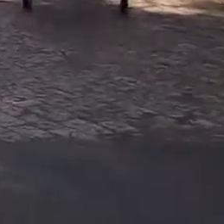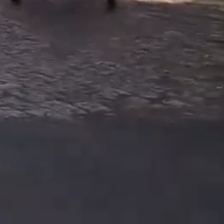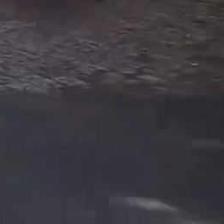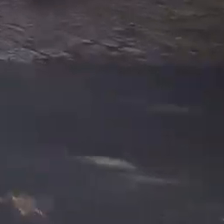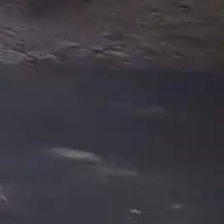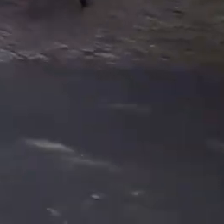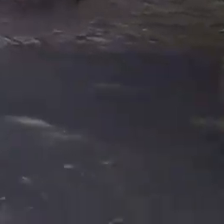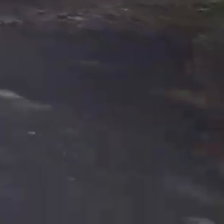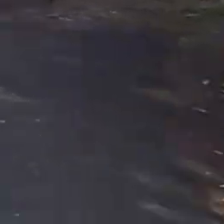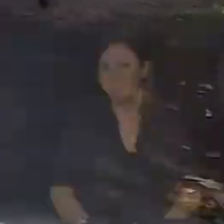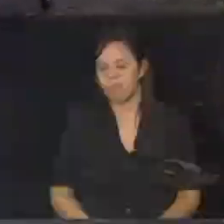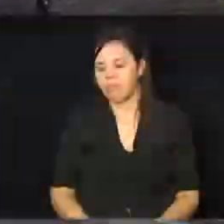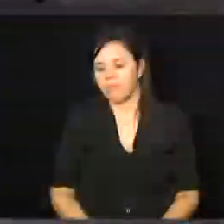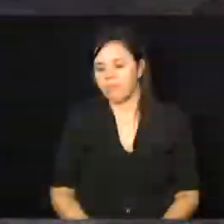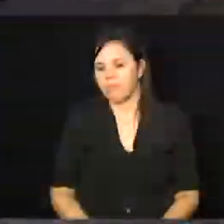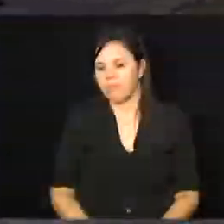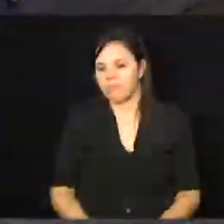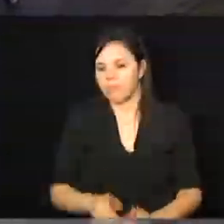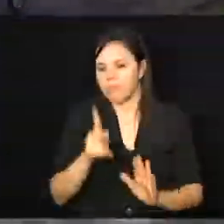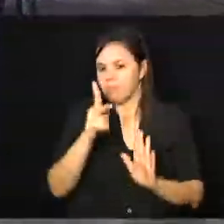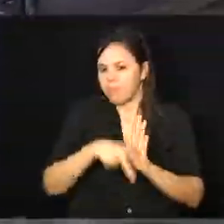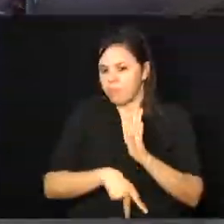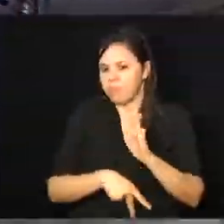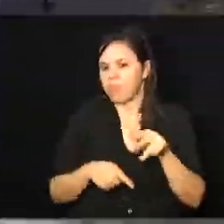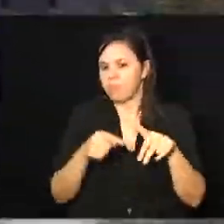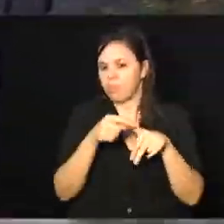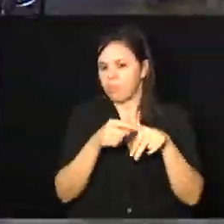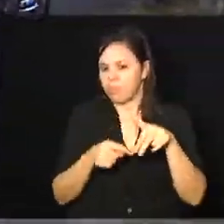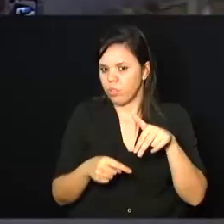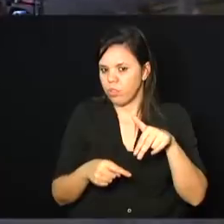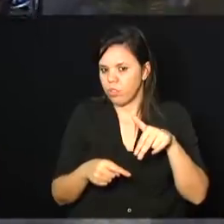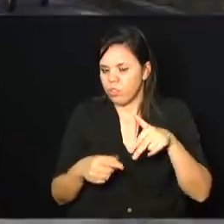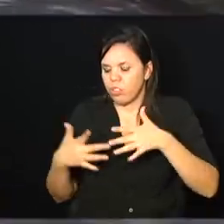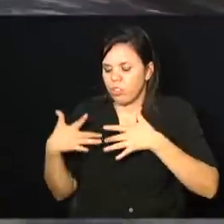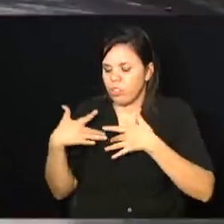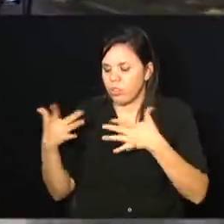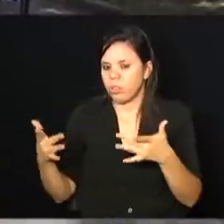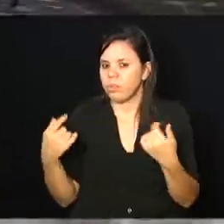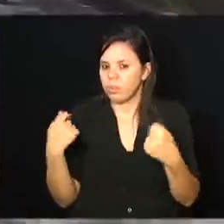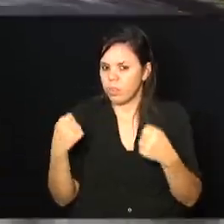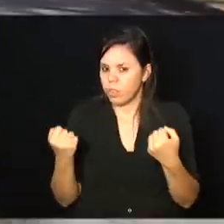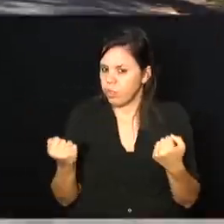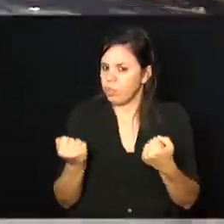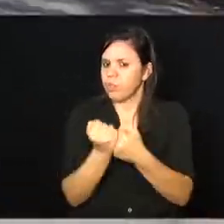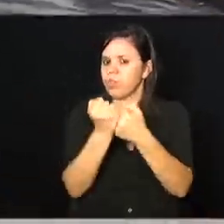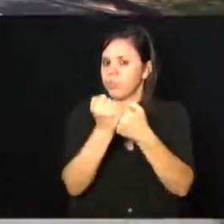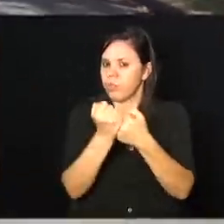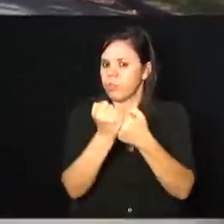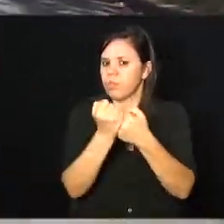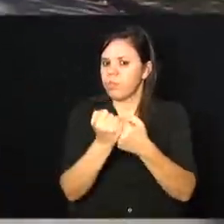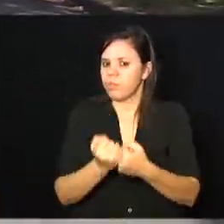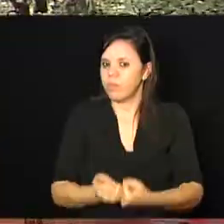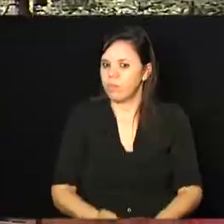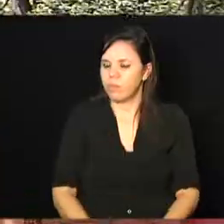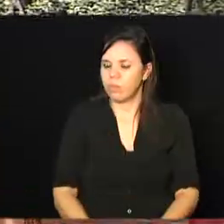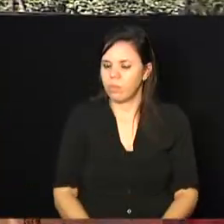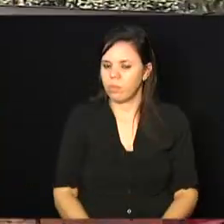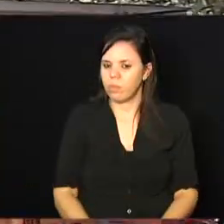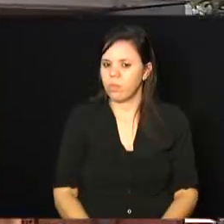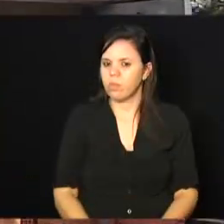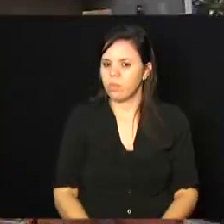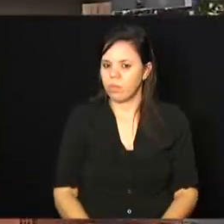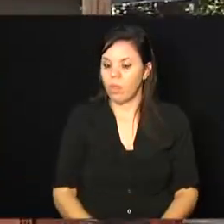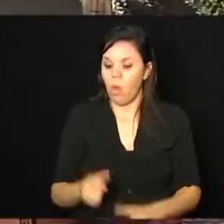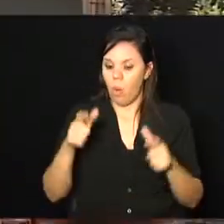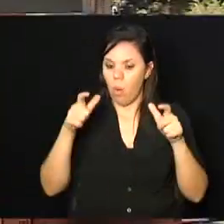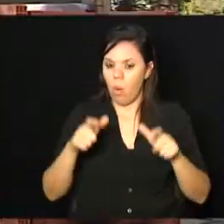O projeto tão importante que dá pernas e solidariedade. Precisa de uma mãozinha. É que a